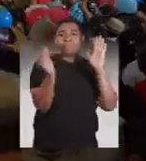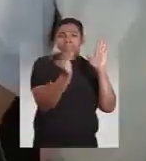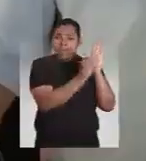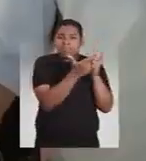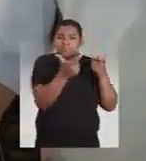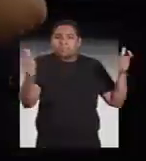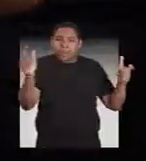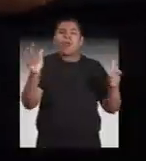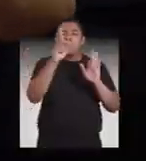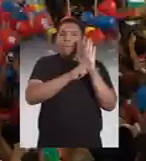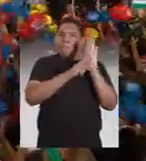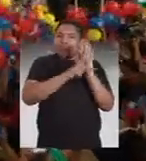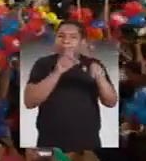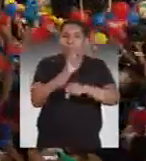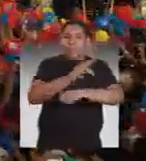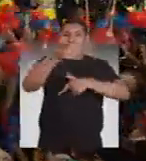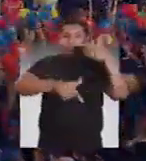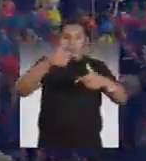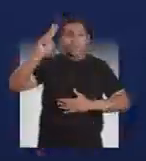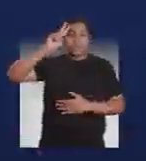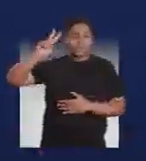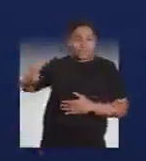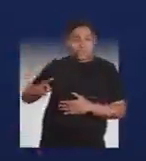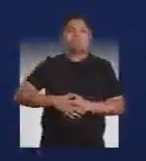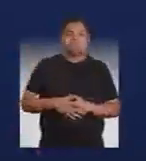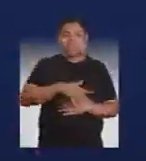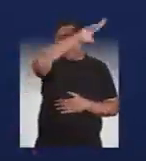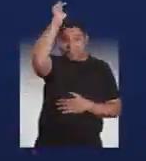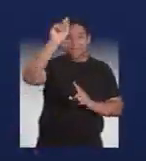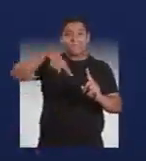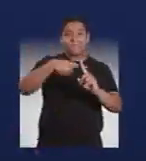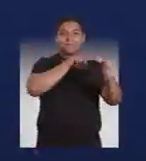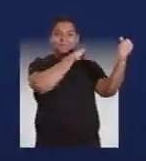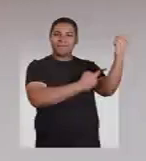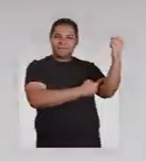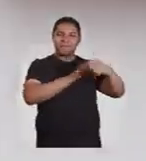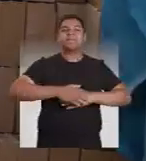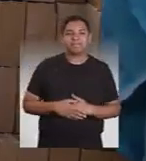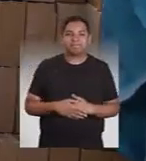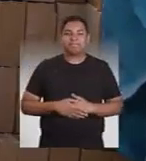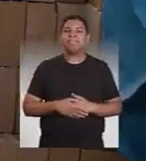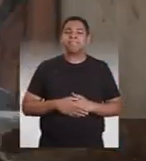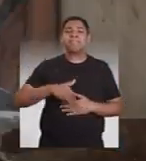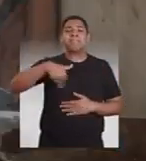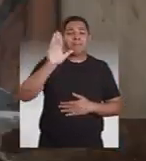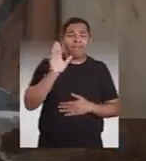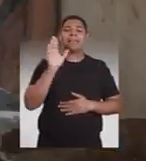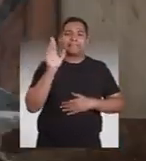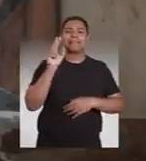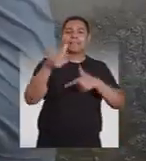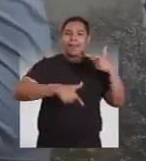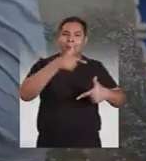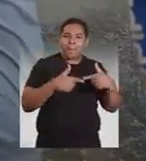plantar o maior programa de geração de empregos da história, o Amazonas mais forte. São mais empregos na